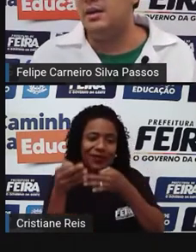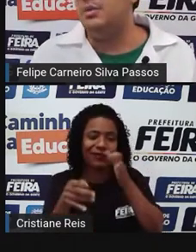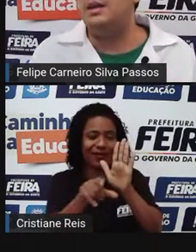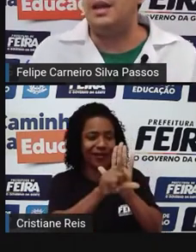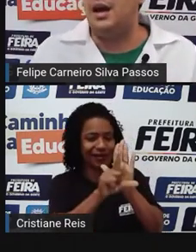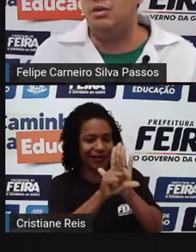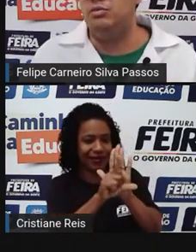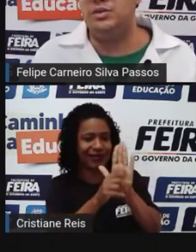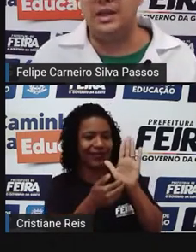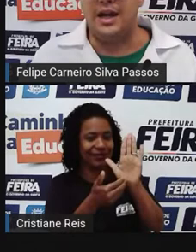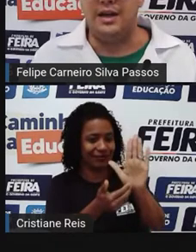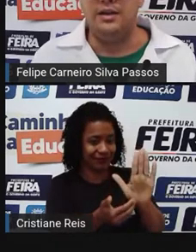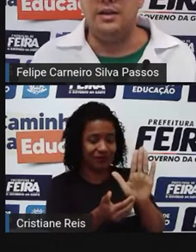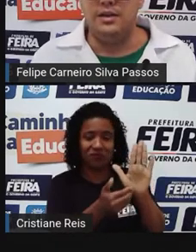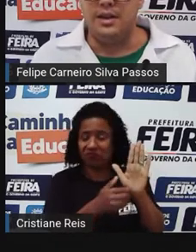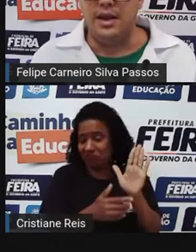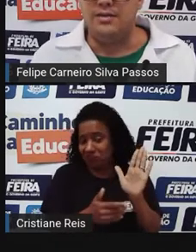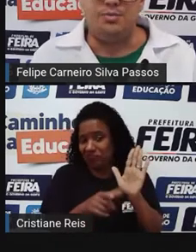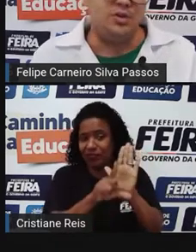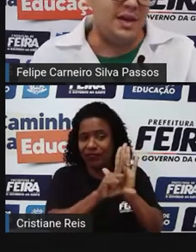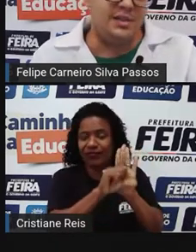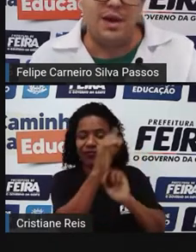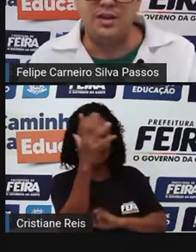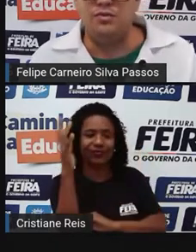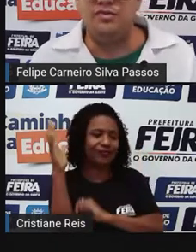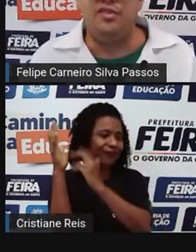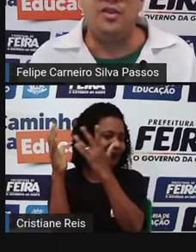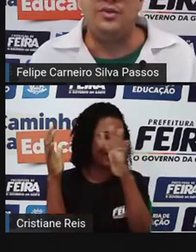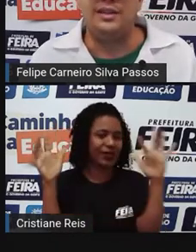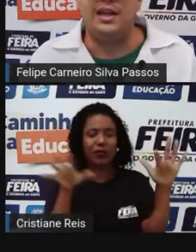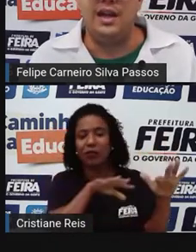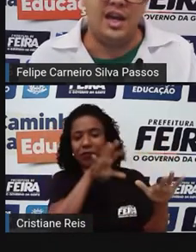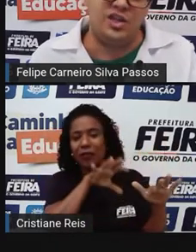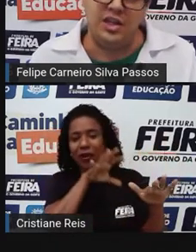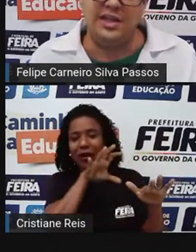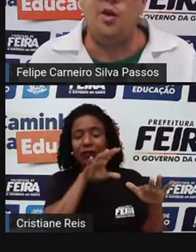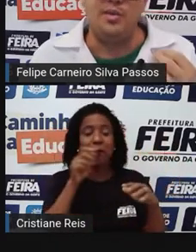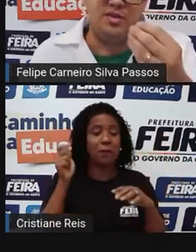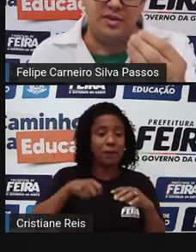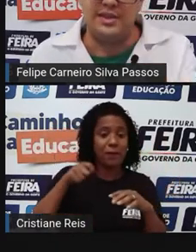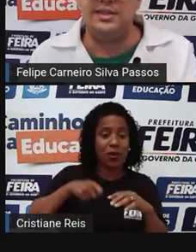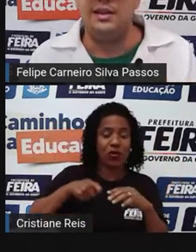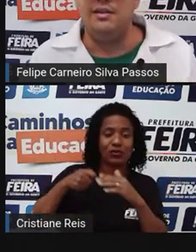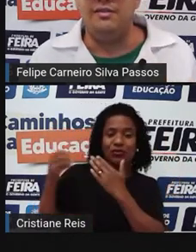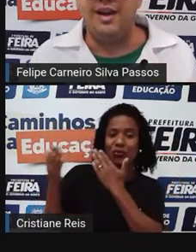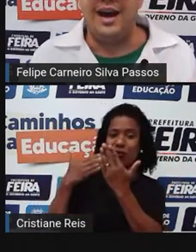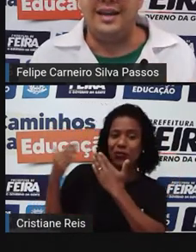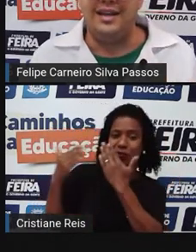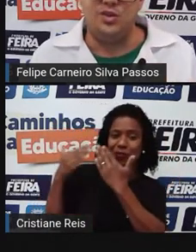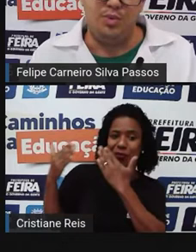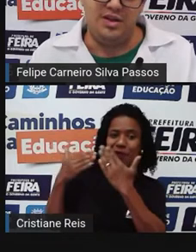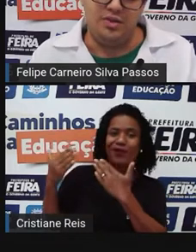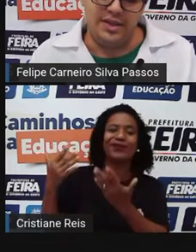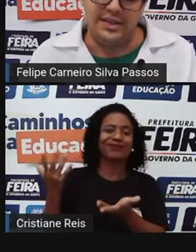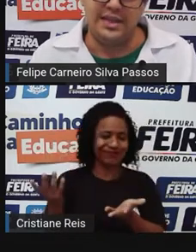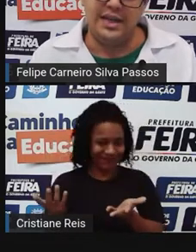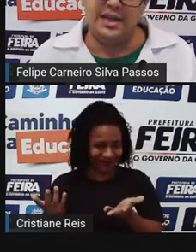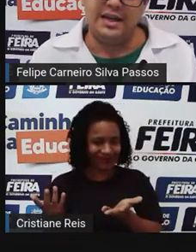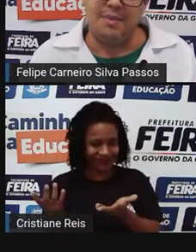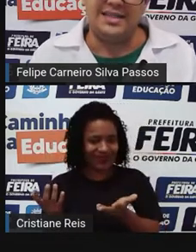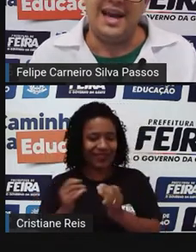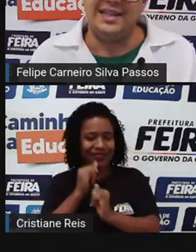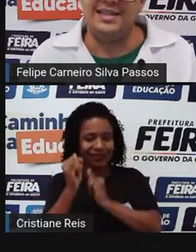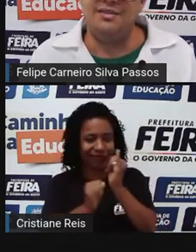ambiental, sei lá. Você pode participar de um fórum na internet e ter opiniões válidas, opiniões